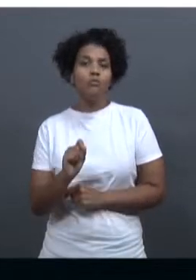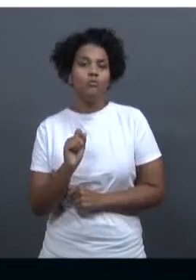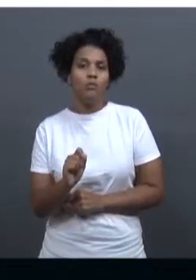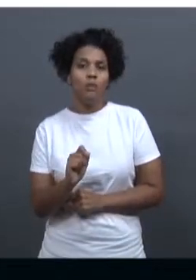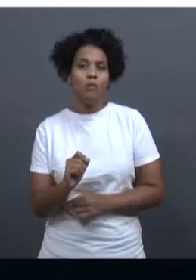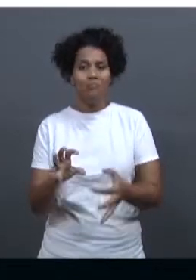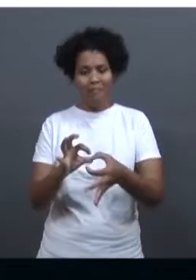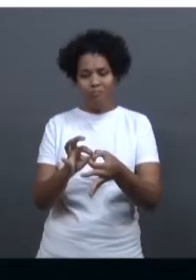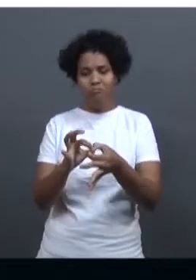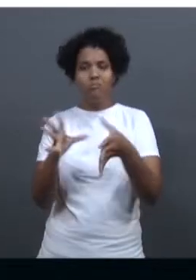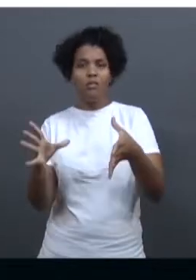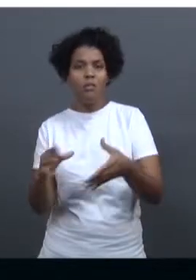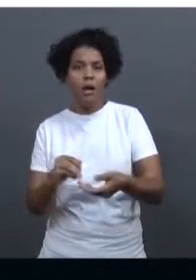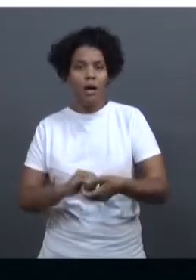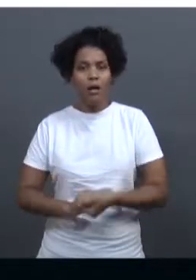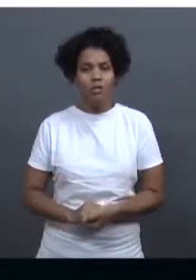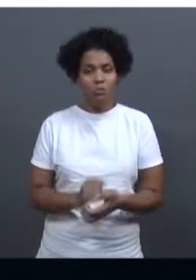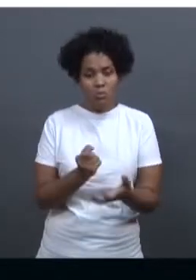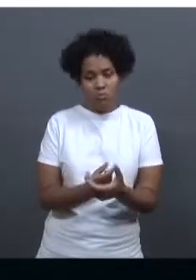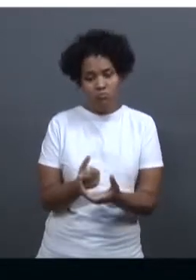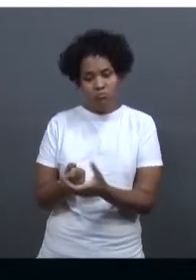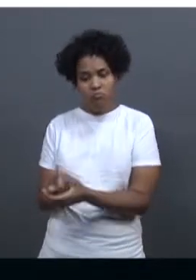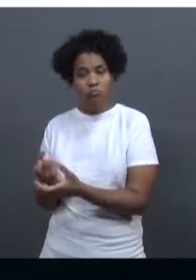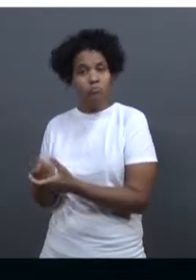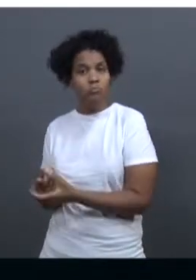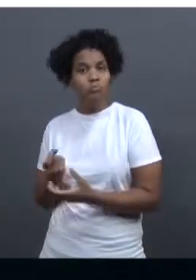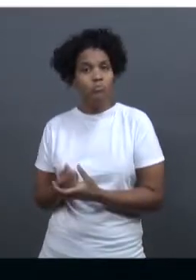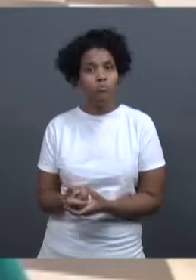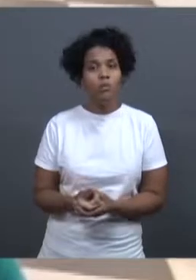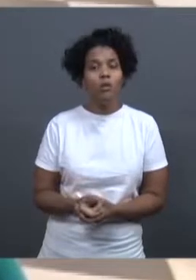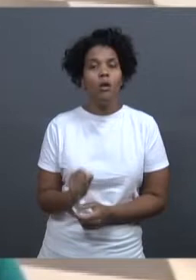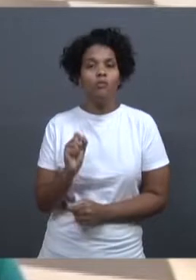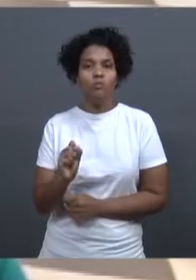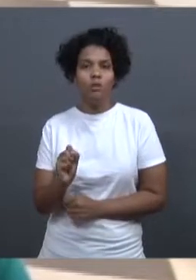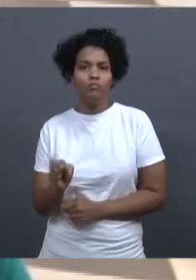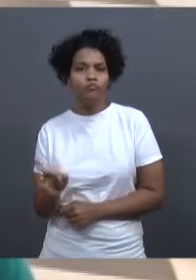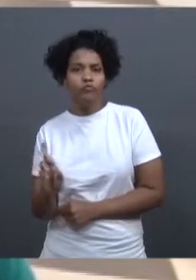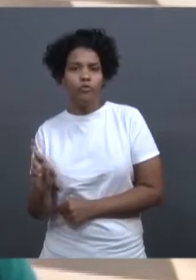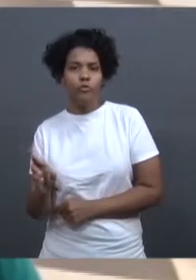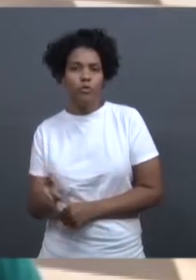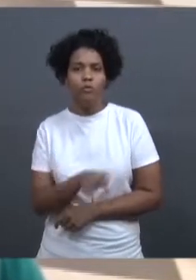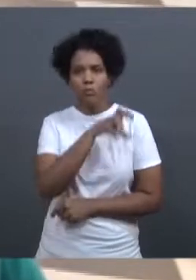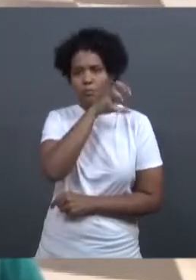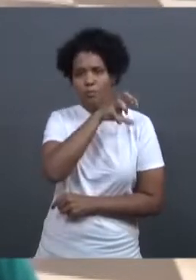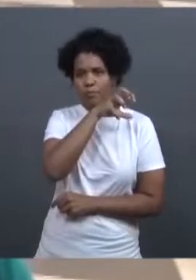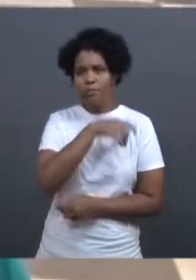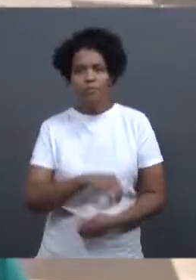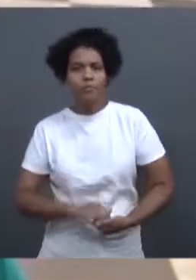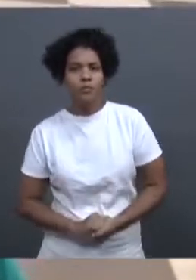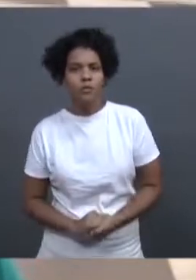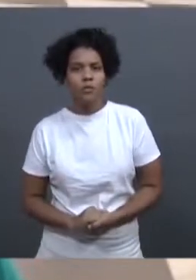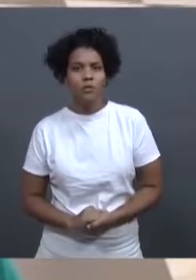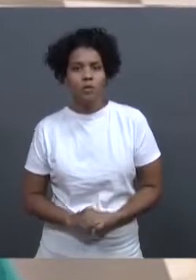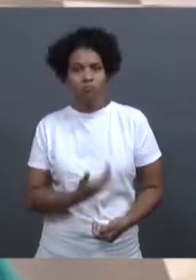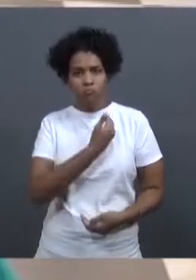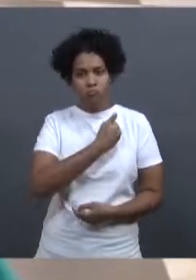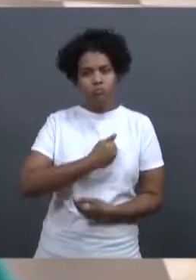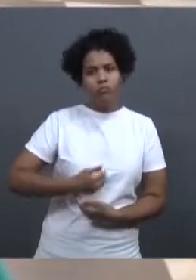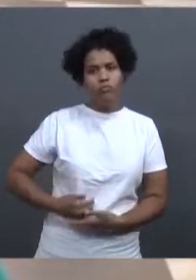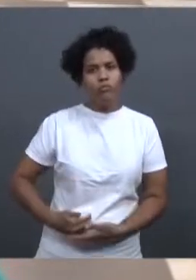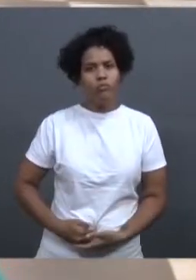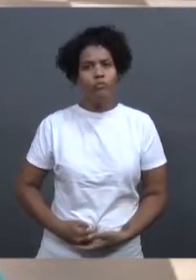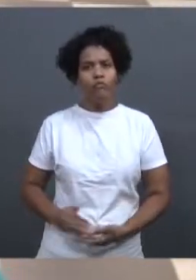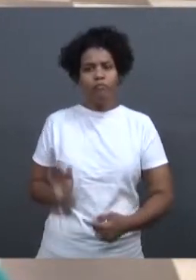liberdade para gastar ou investir o dinheiro da União. As medidas econômicas anunciadas pelo governo, elas são de